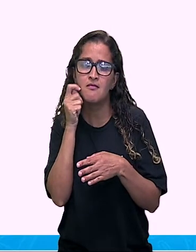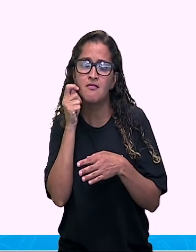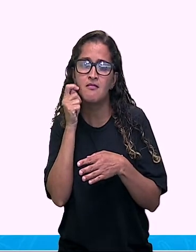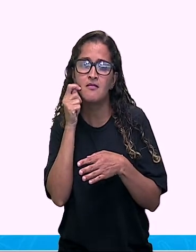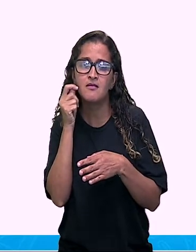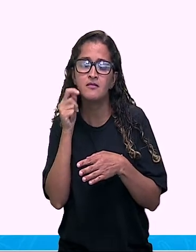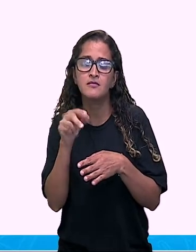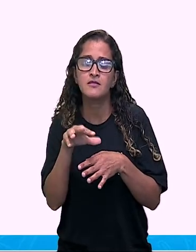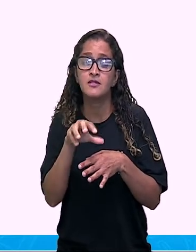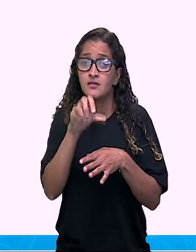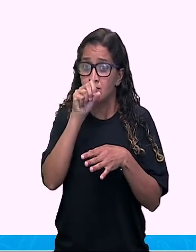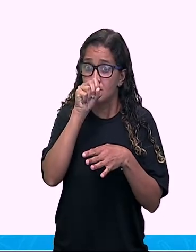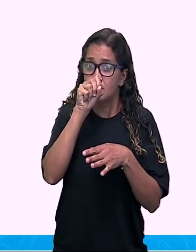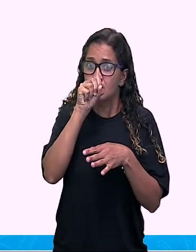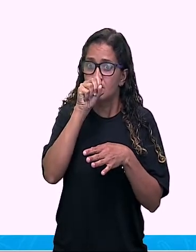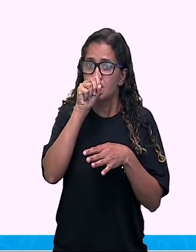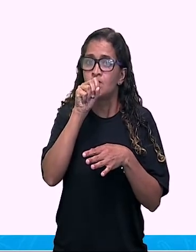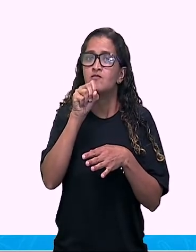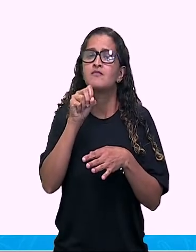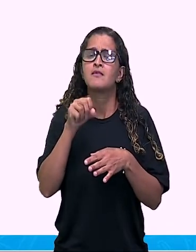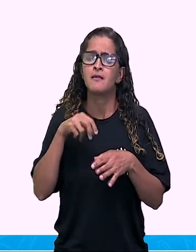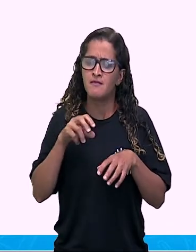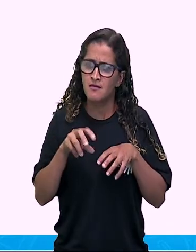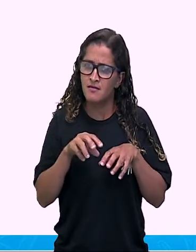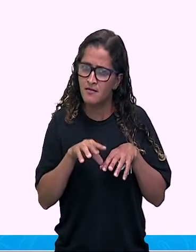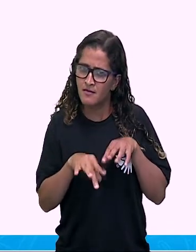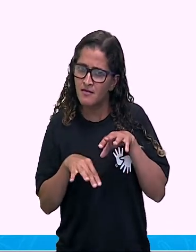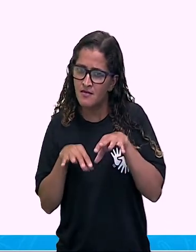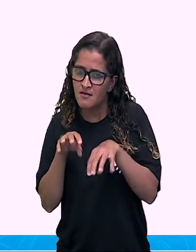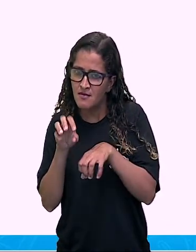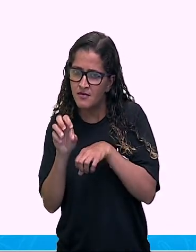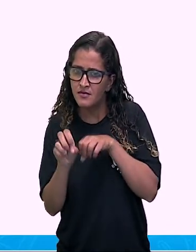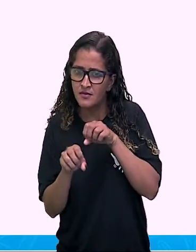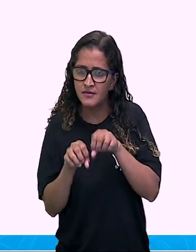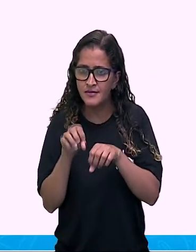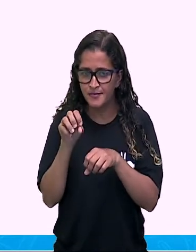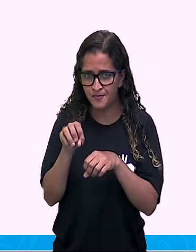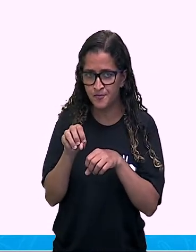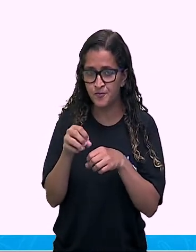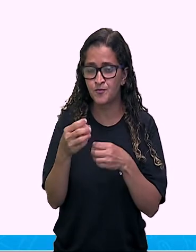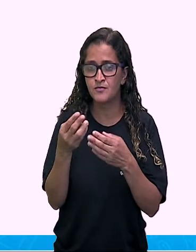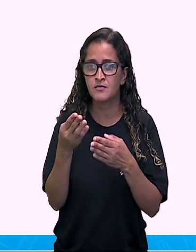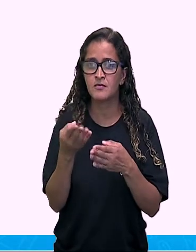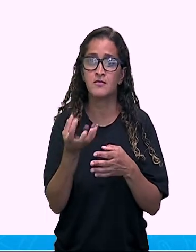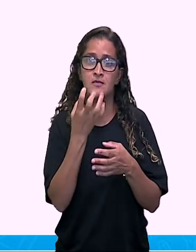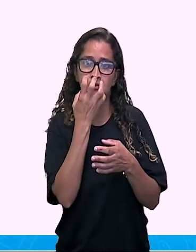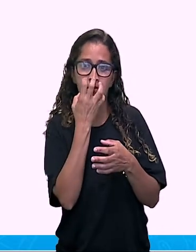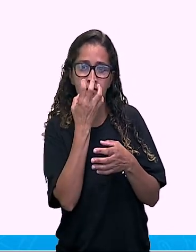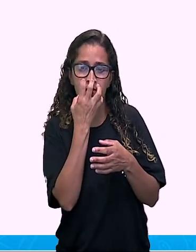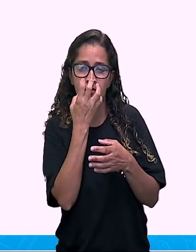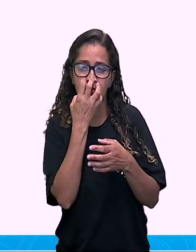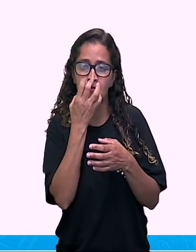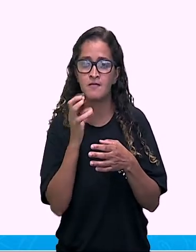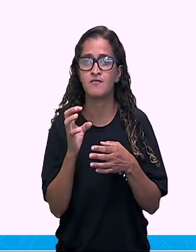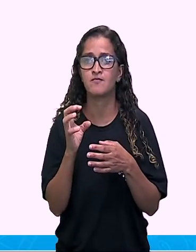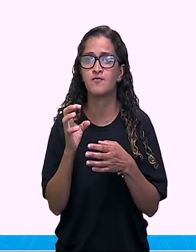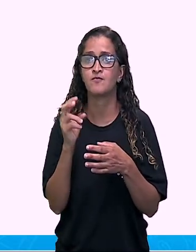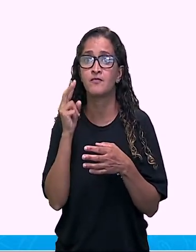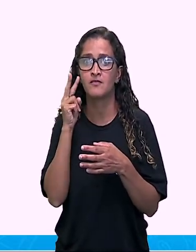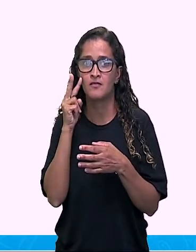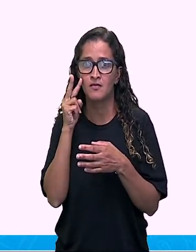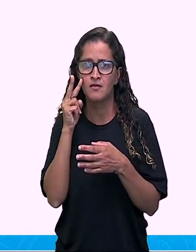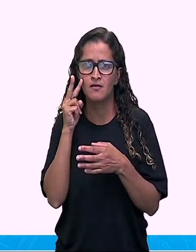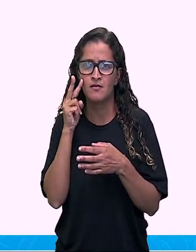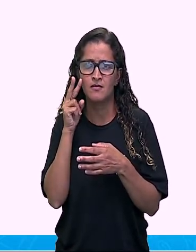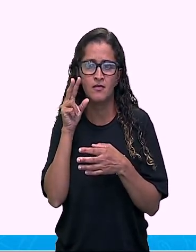sentiu o cheiro do rato, foi atrás do rato. E o cachorro? Ele